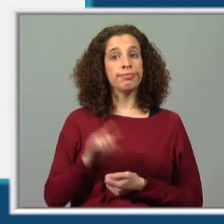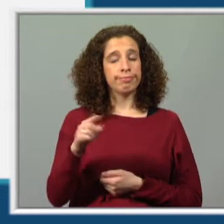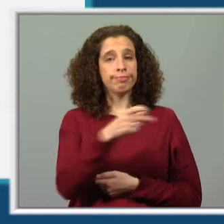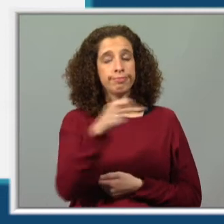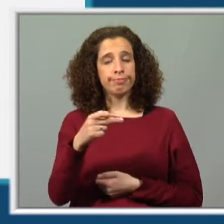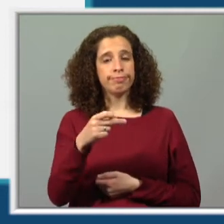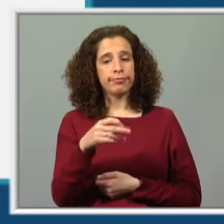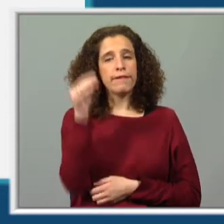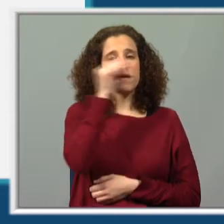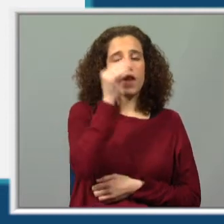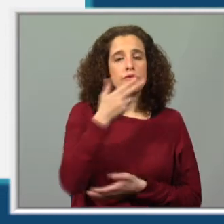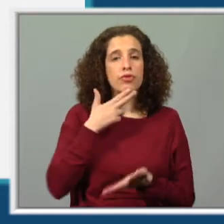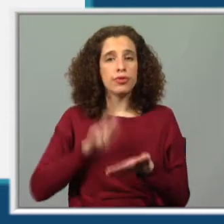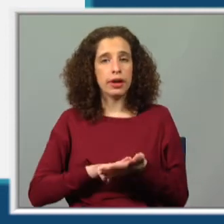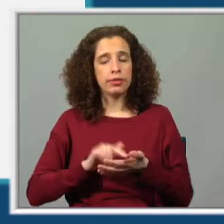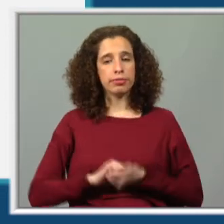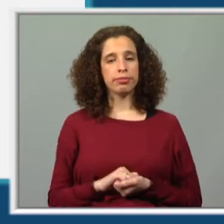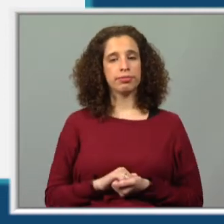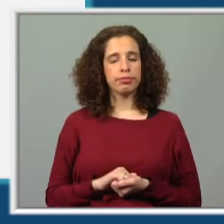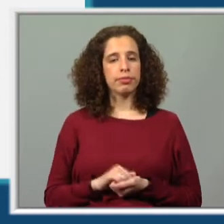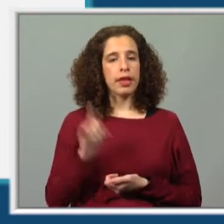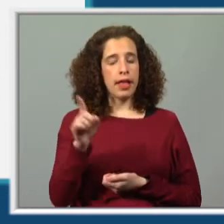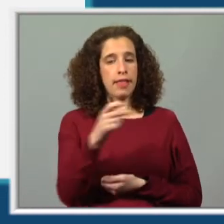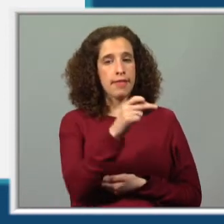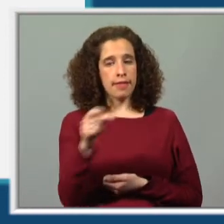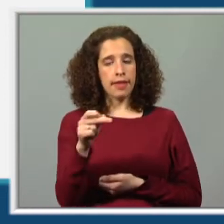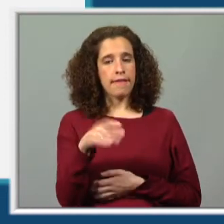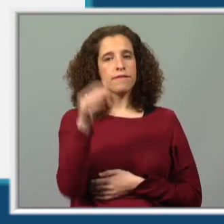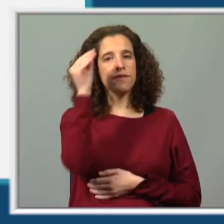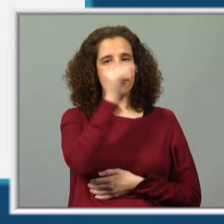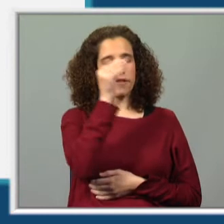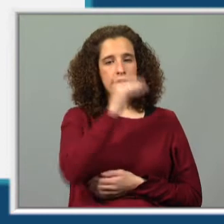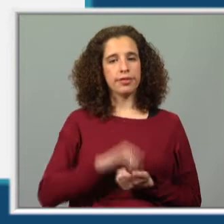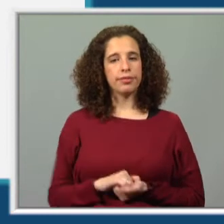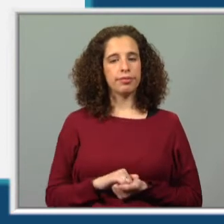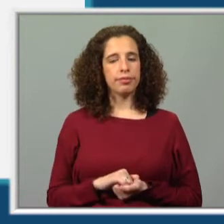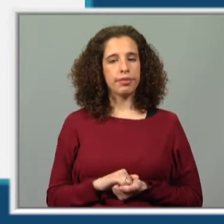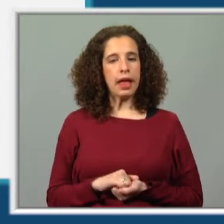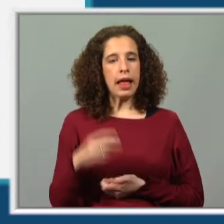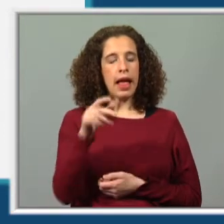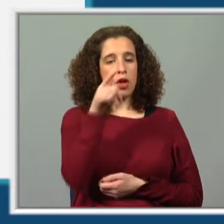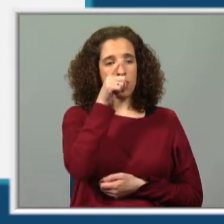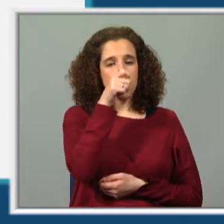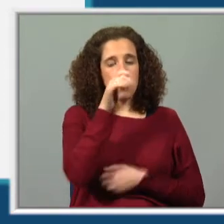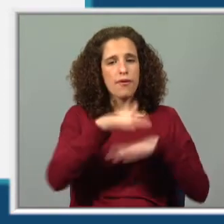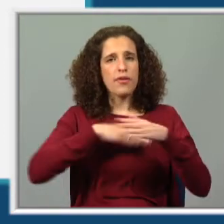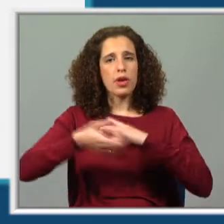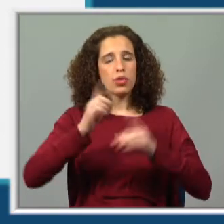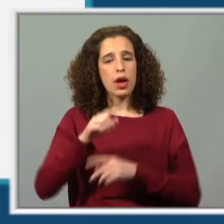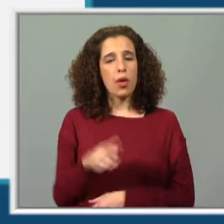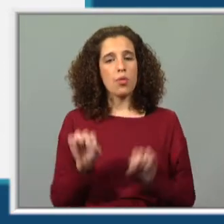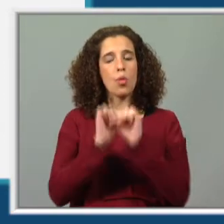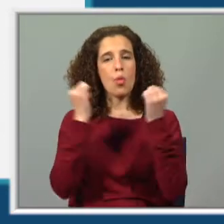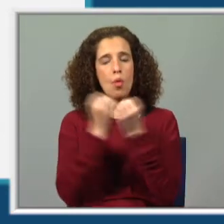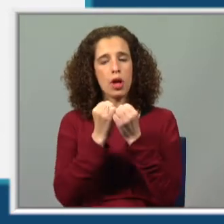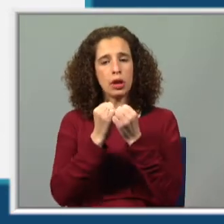afirmação será falsa ou verdadeira? Esta afirmação é falsa. As formigas formam o quê? Uma sociedade